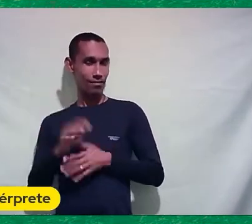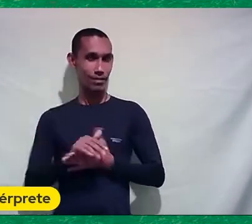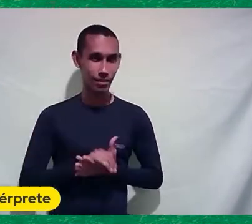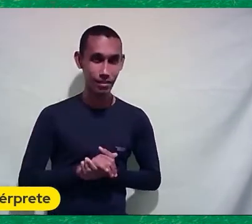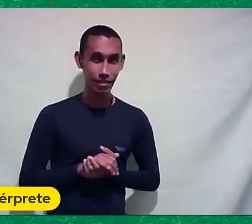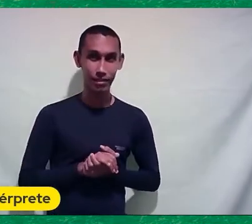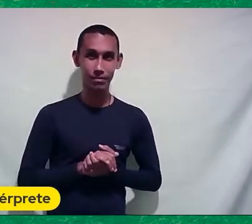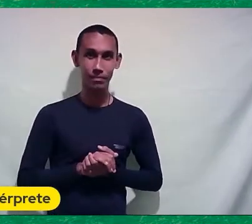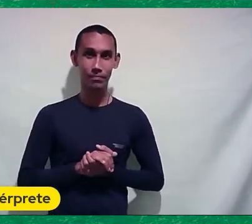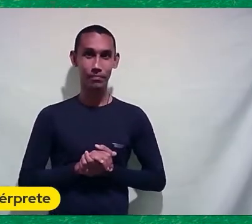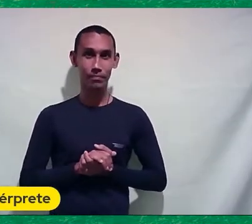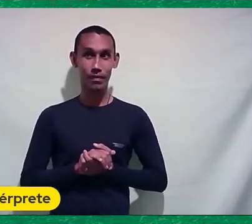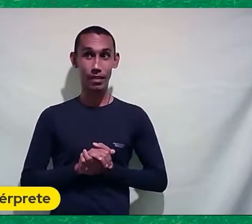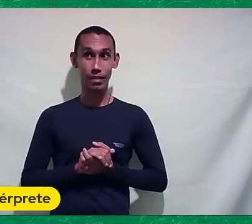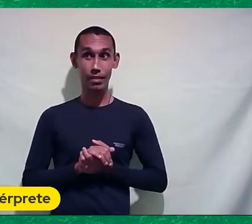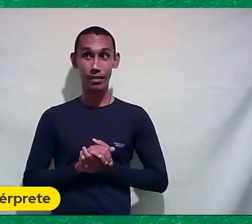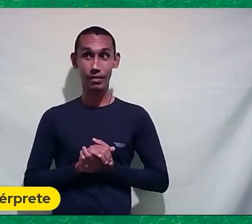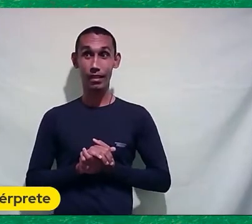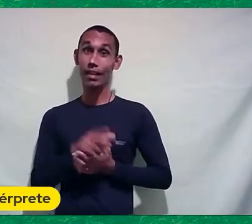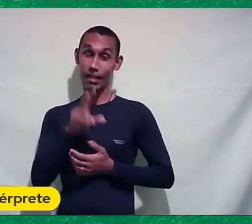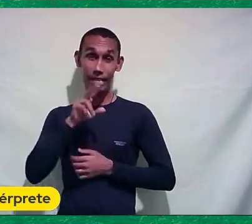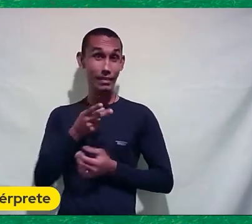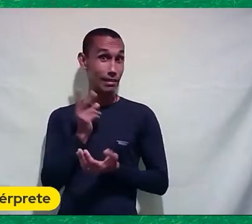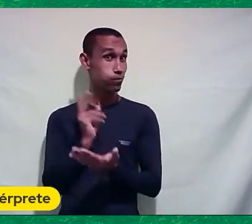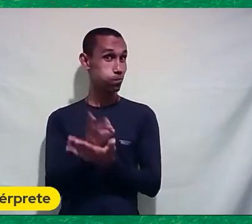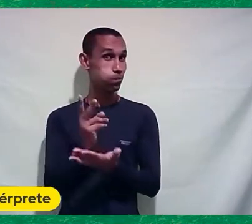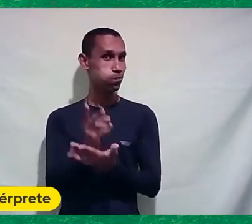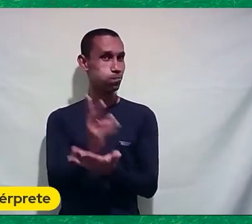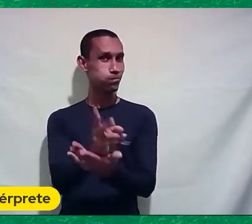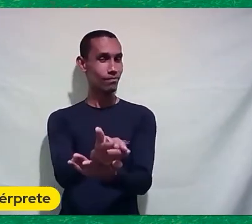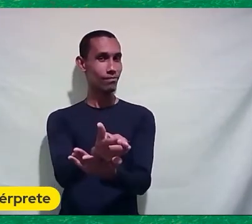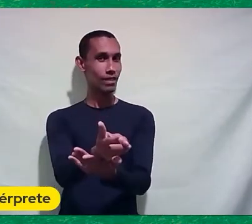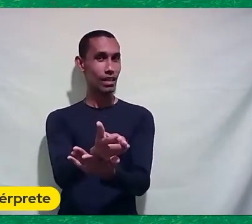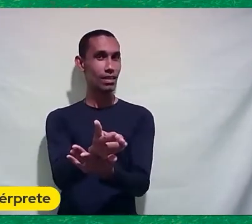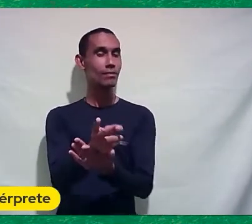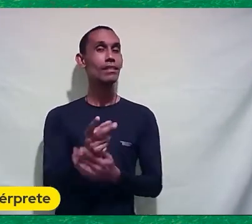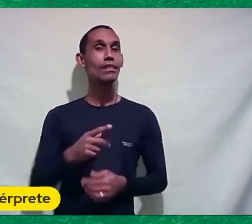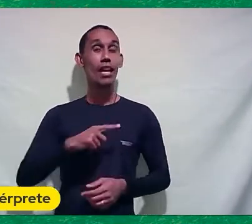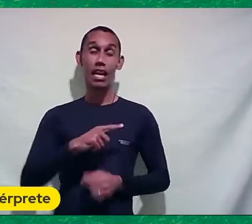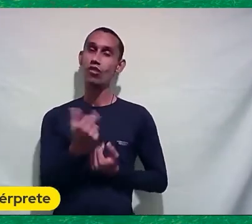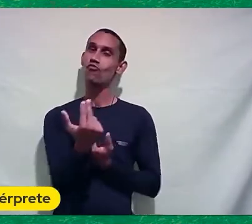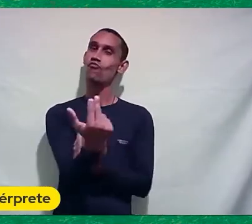É que a parte Que é sempre a mesma De uma certa maneira